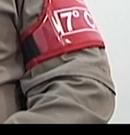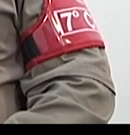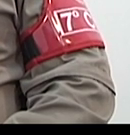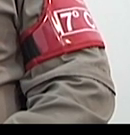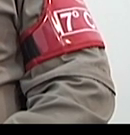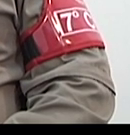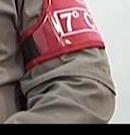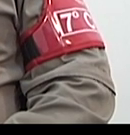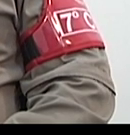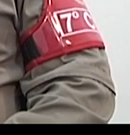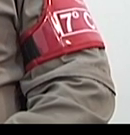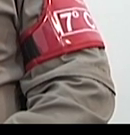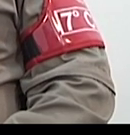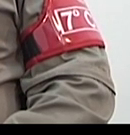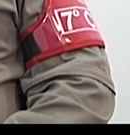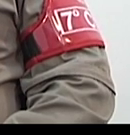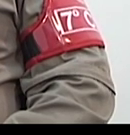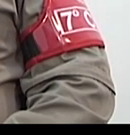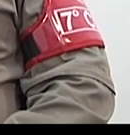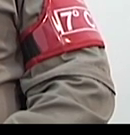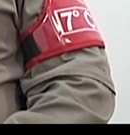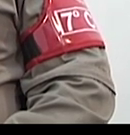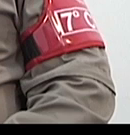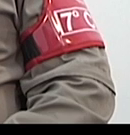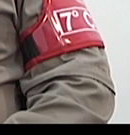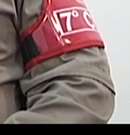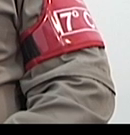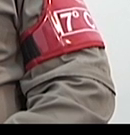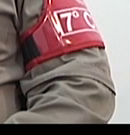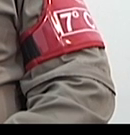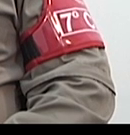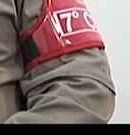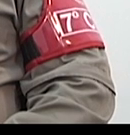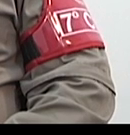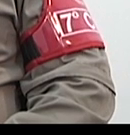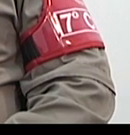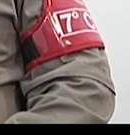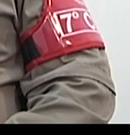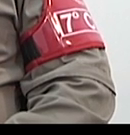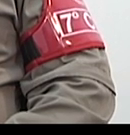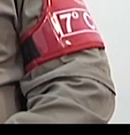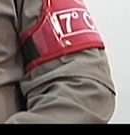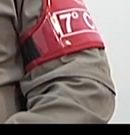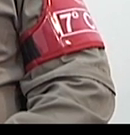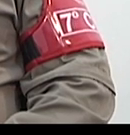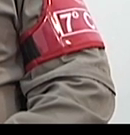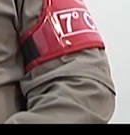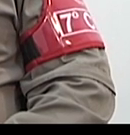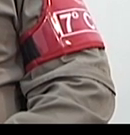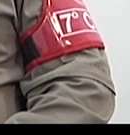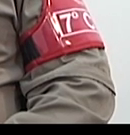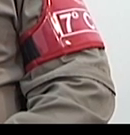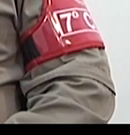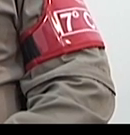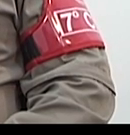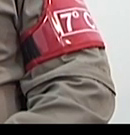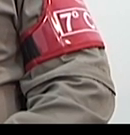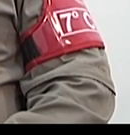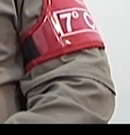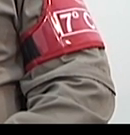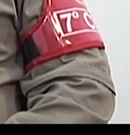Importante também ressaltar que o lençol térmico deve ser utilizado antes da pessoa